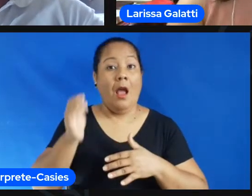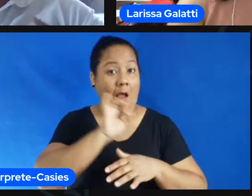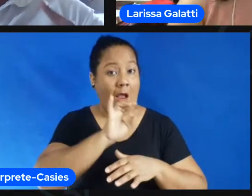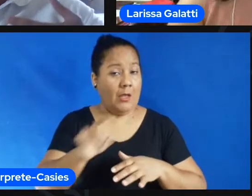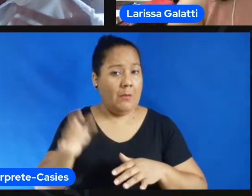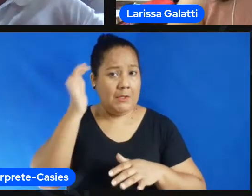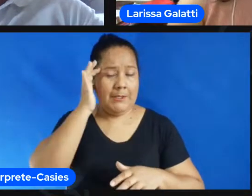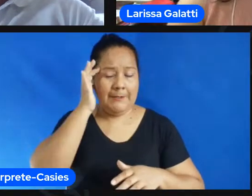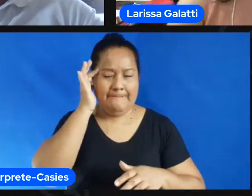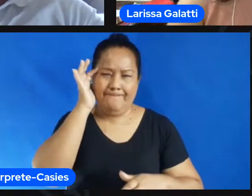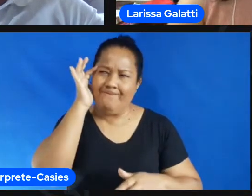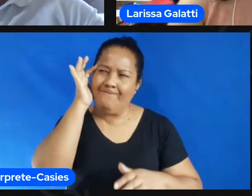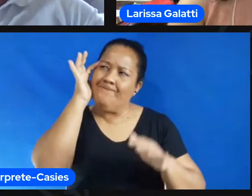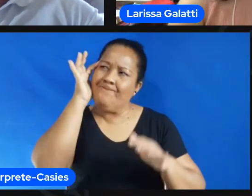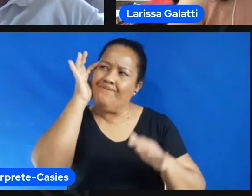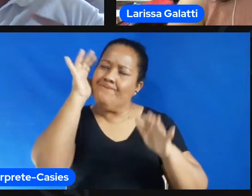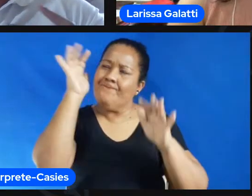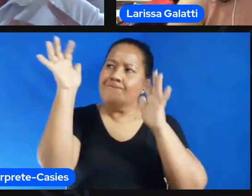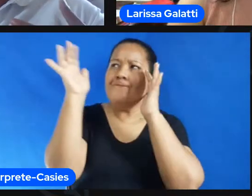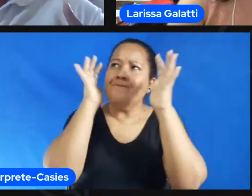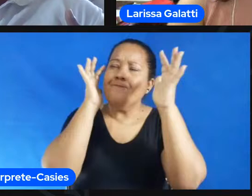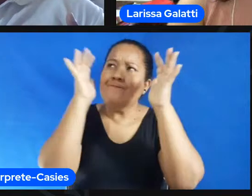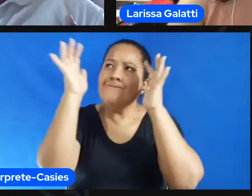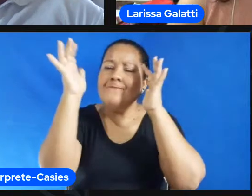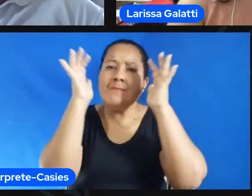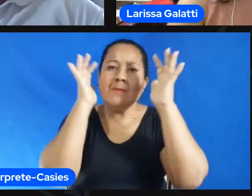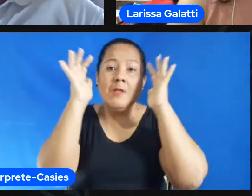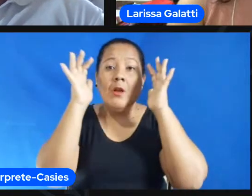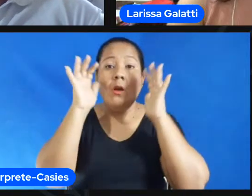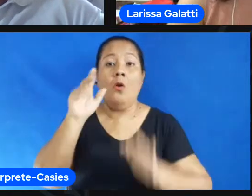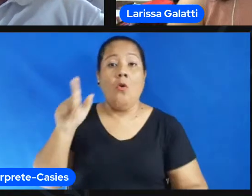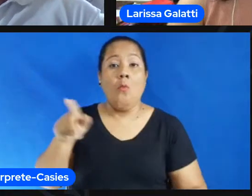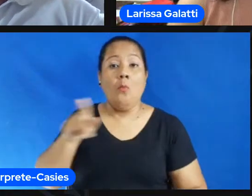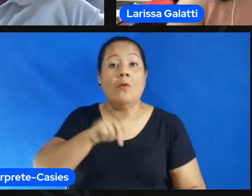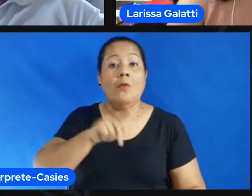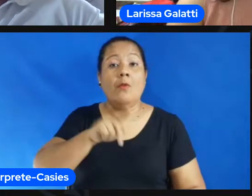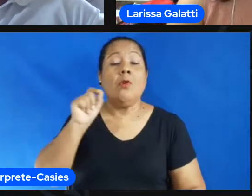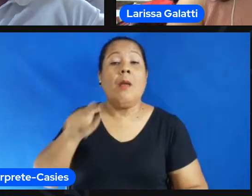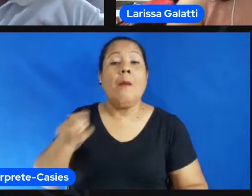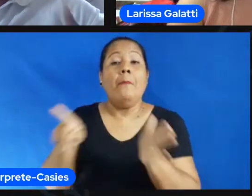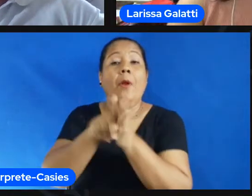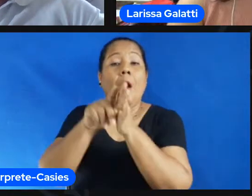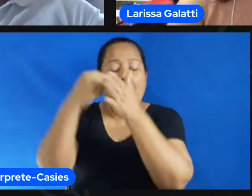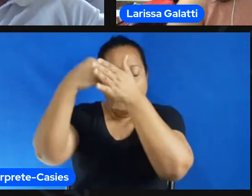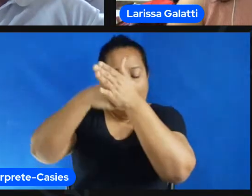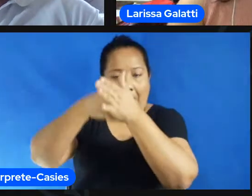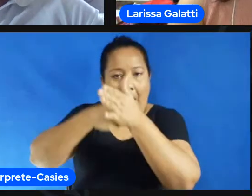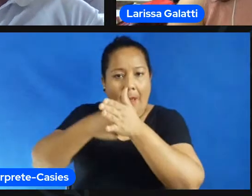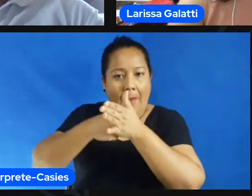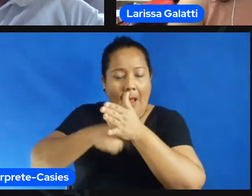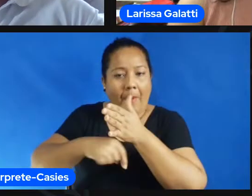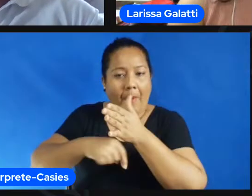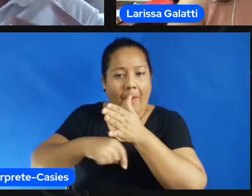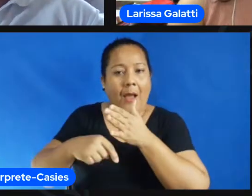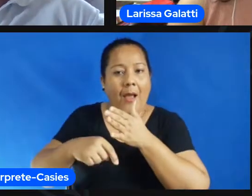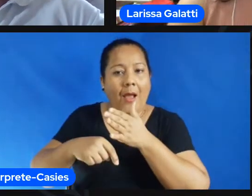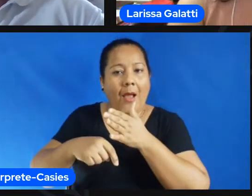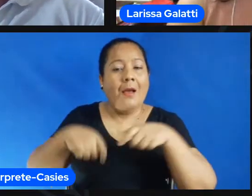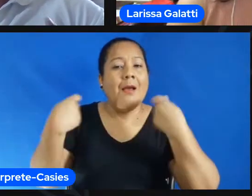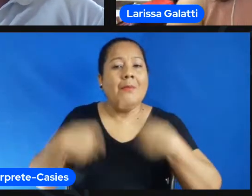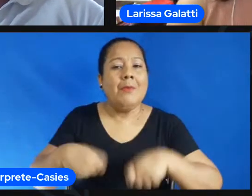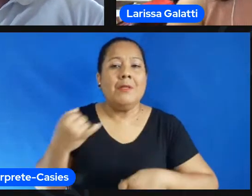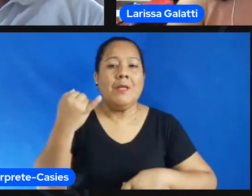pesquisas isso tem chamado atenção né que a gente possa perceber a gente percebe a diferença né desse